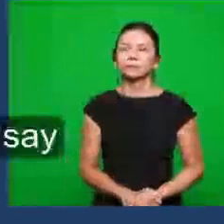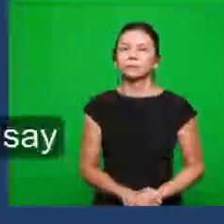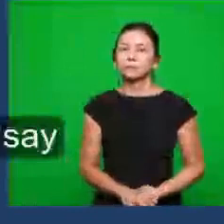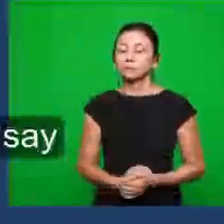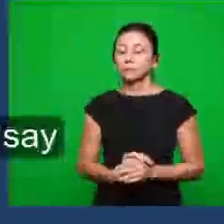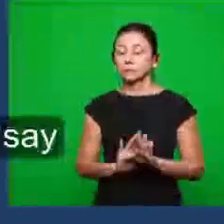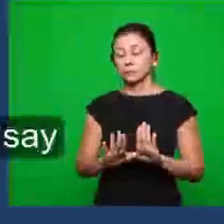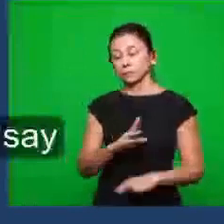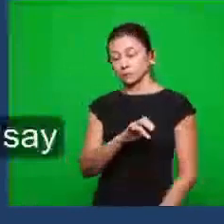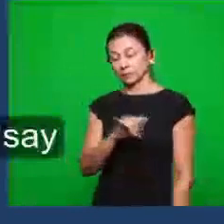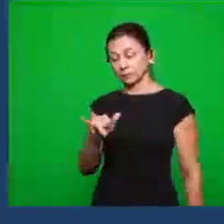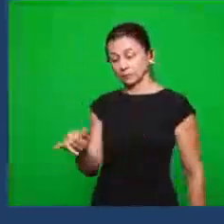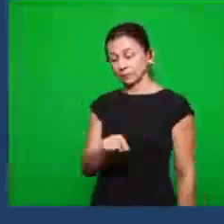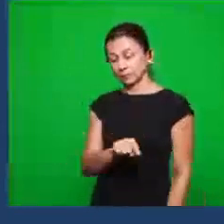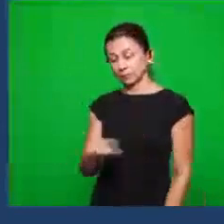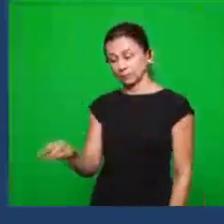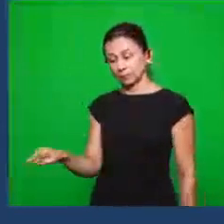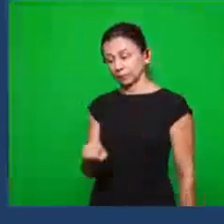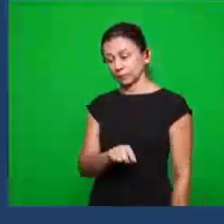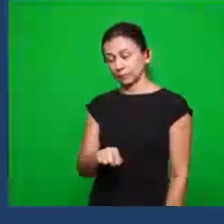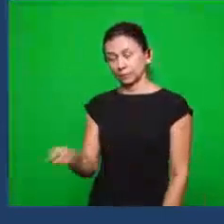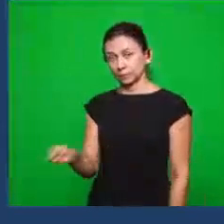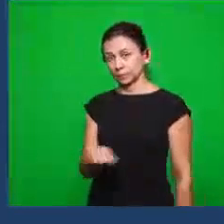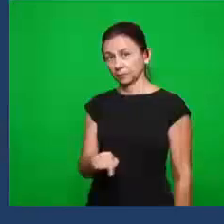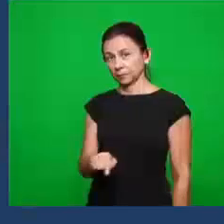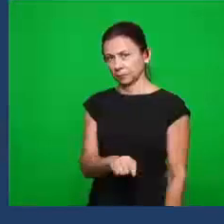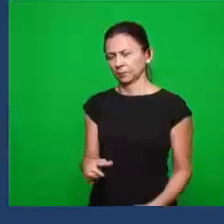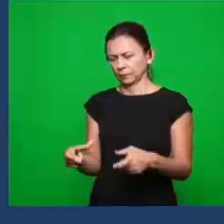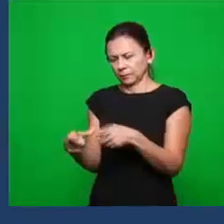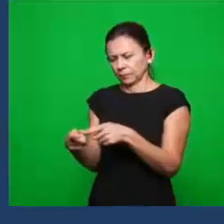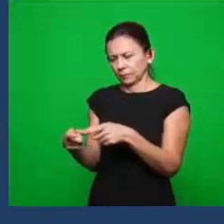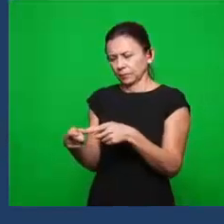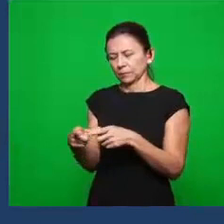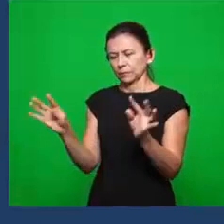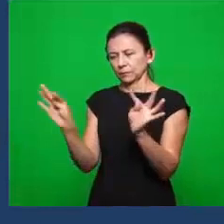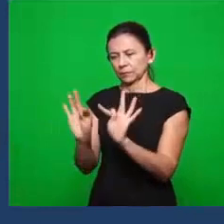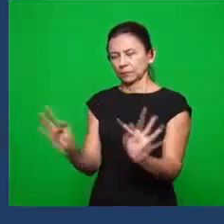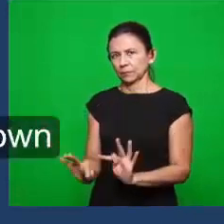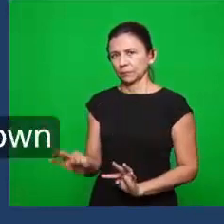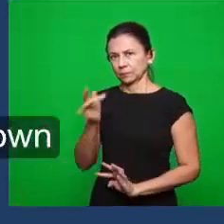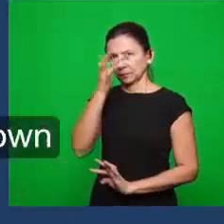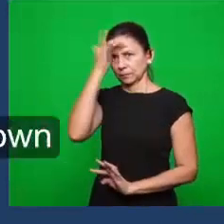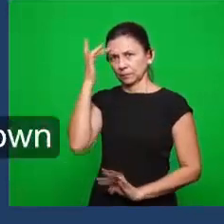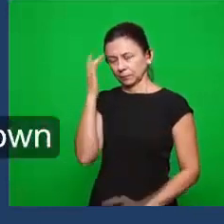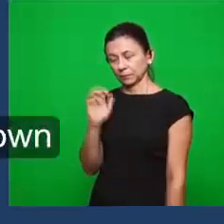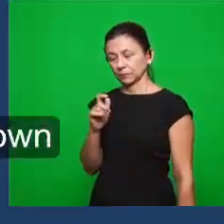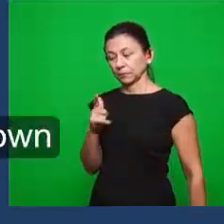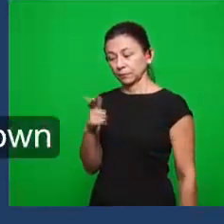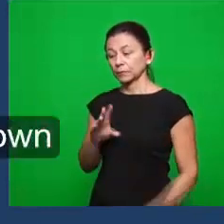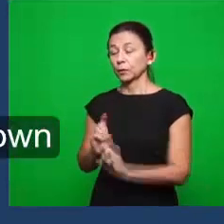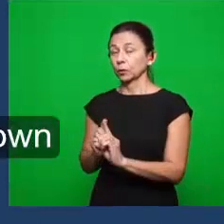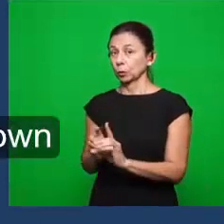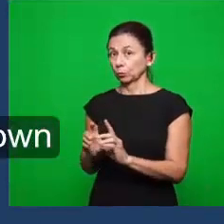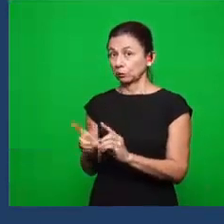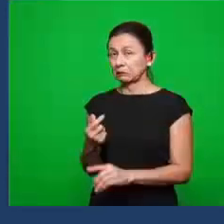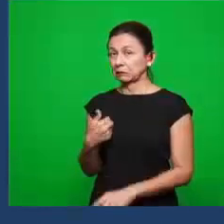Mas vos digo isso, a vós aos restantes que estão em Tiatira, a todos quantos não têm esta doutrina,